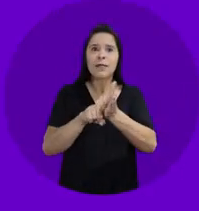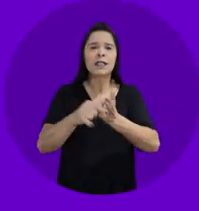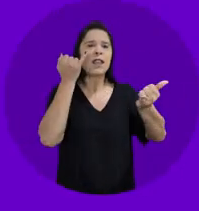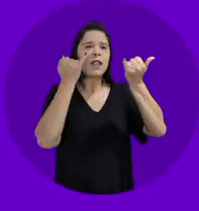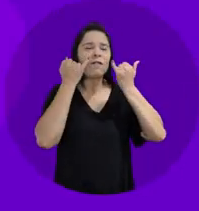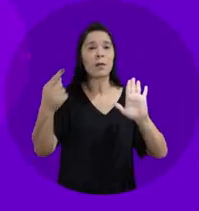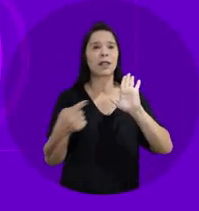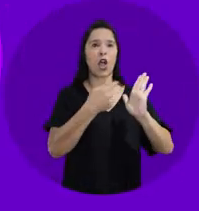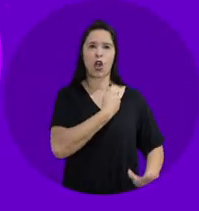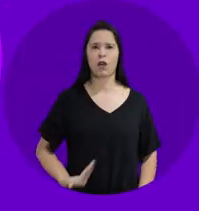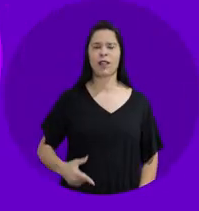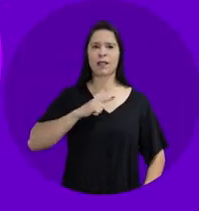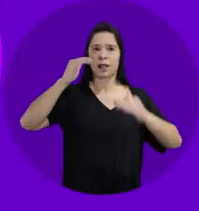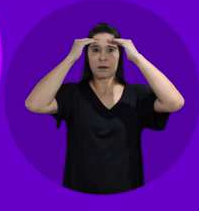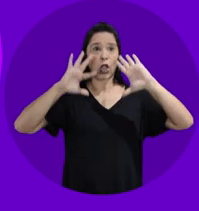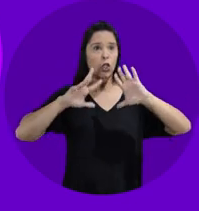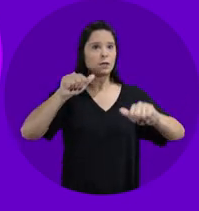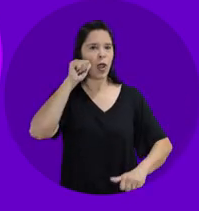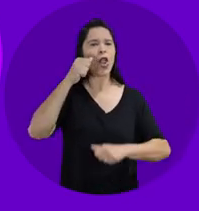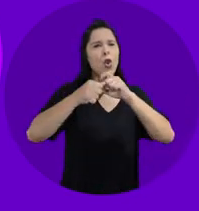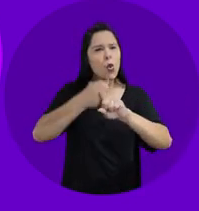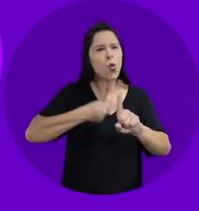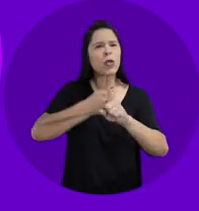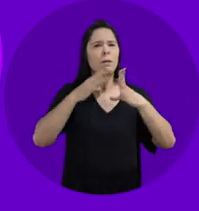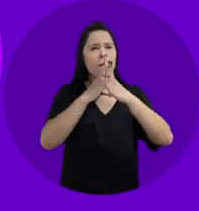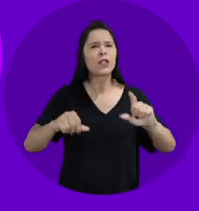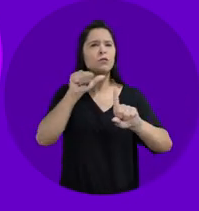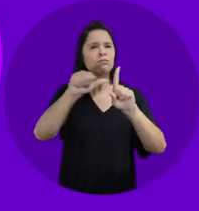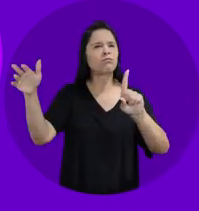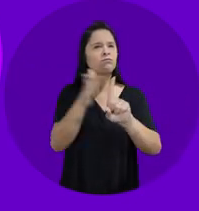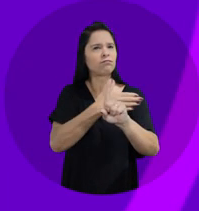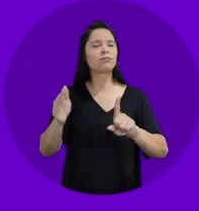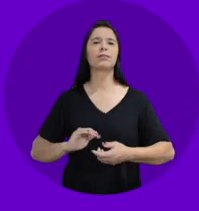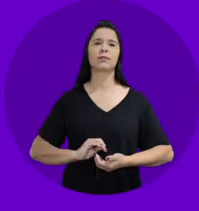-se, denuncie. O governo que respeita todas as mulheres combate toda forma de misoginia. respeita de misoginia.